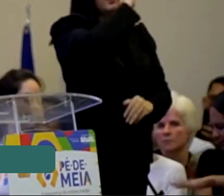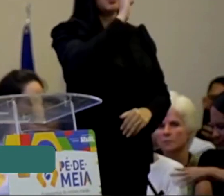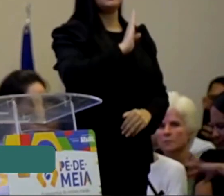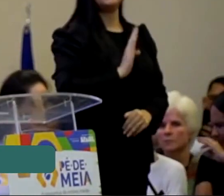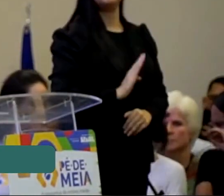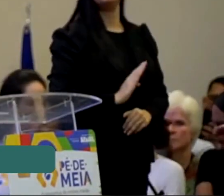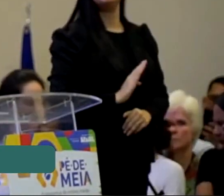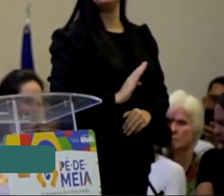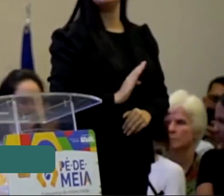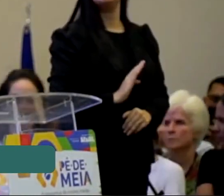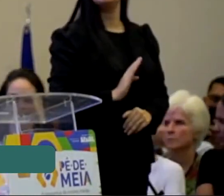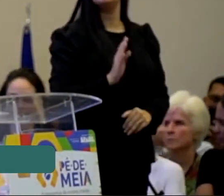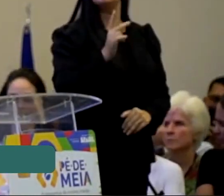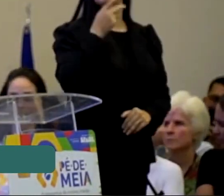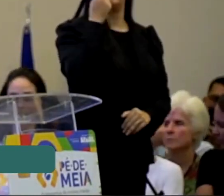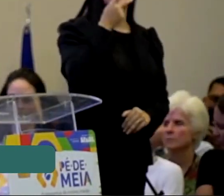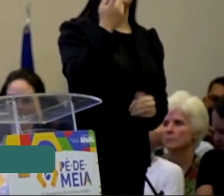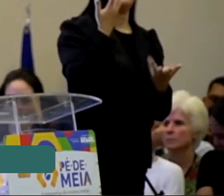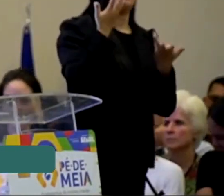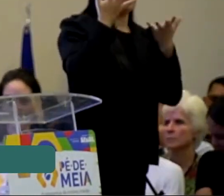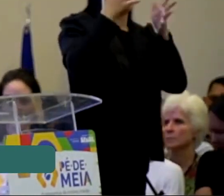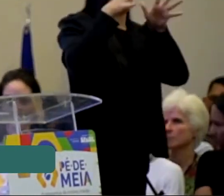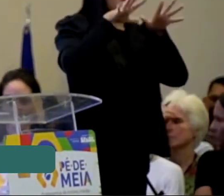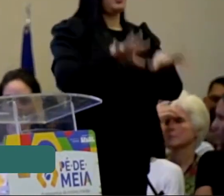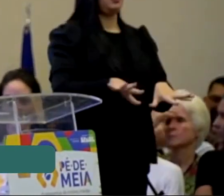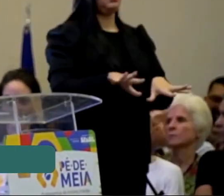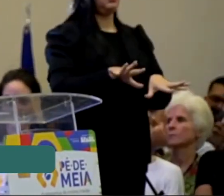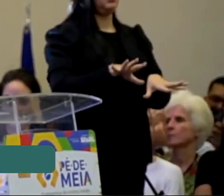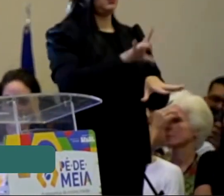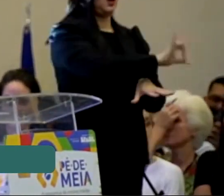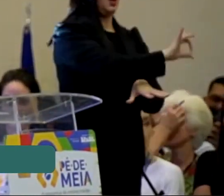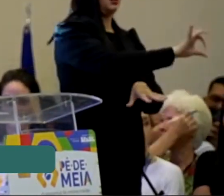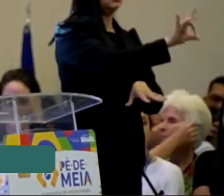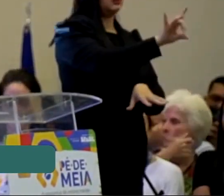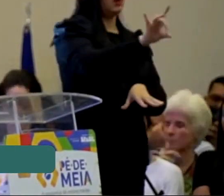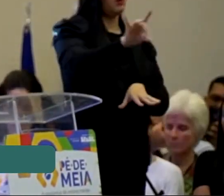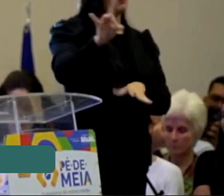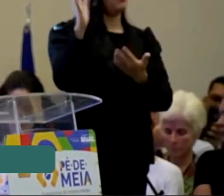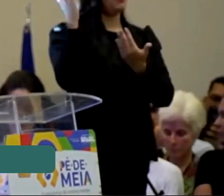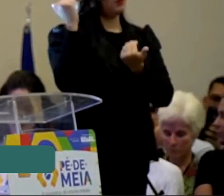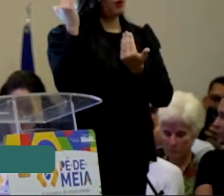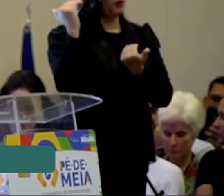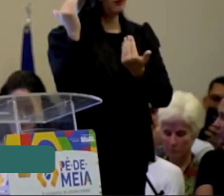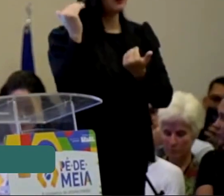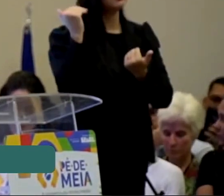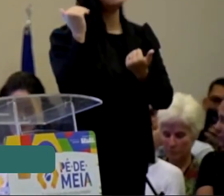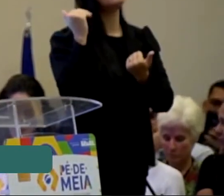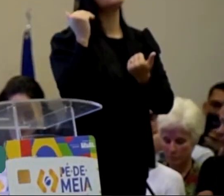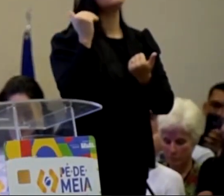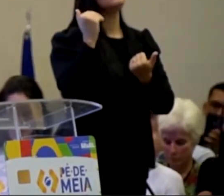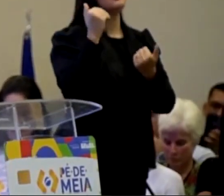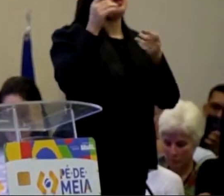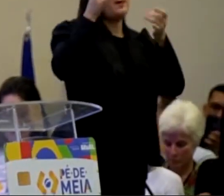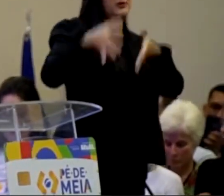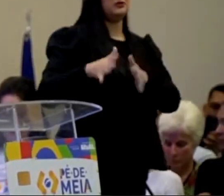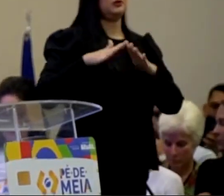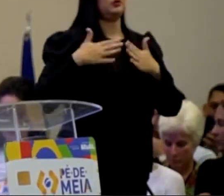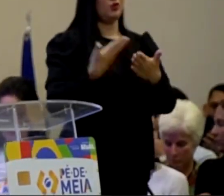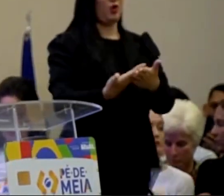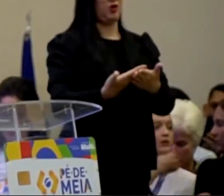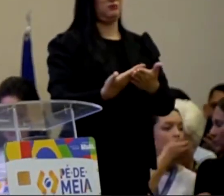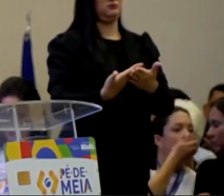É exatamente para dizer que nós não queremos que nenhum de vocês, nenhum jovem nesse país, deixe a escola